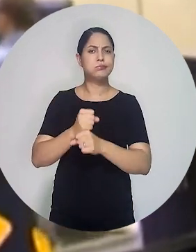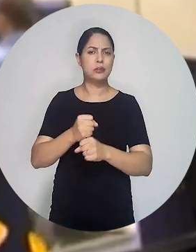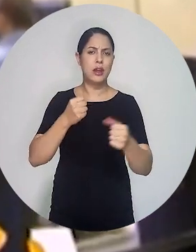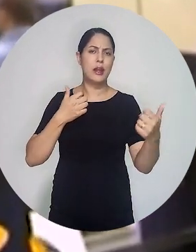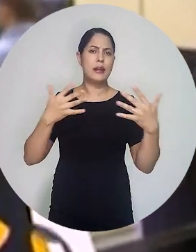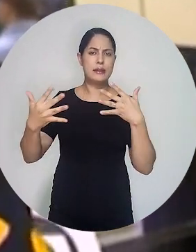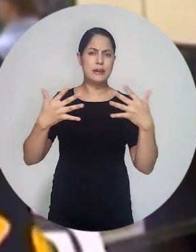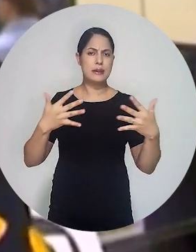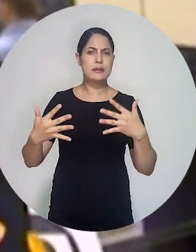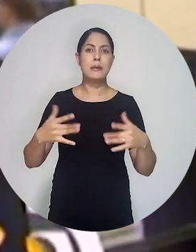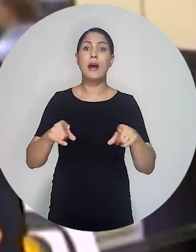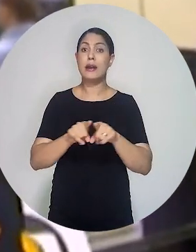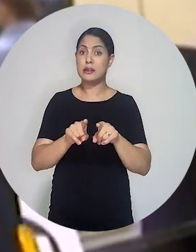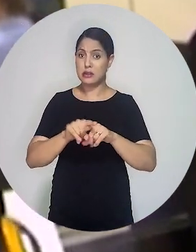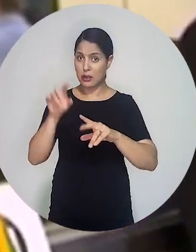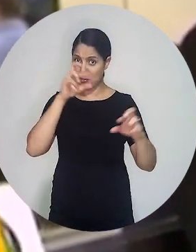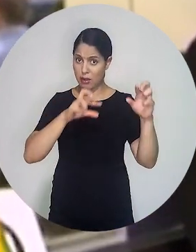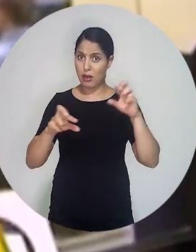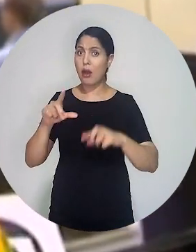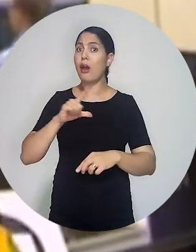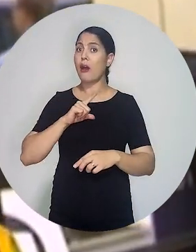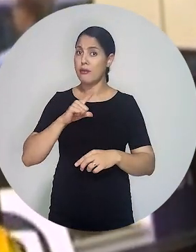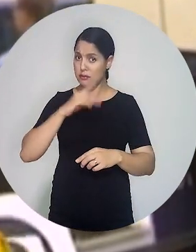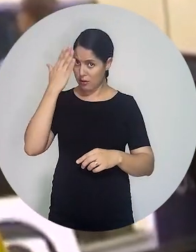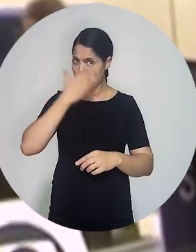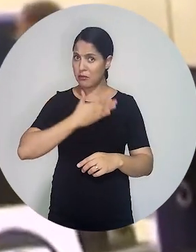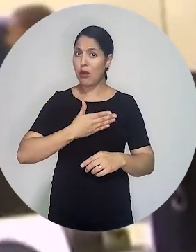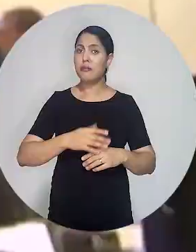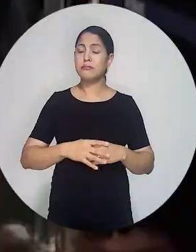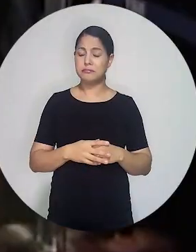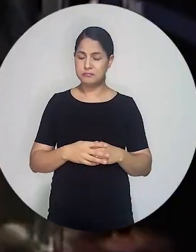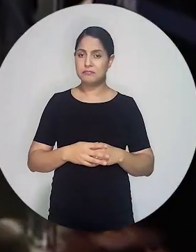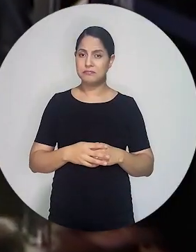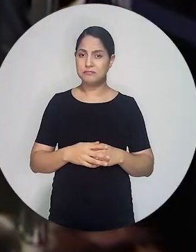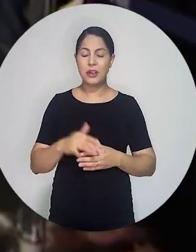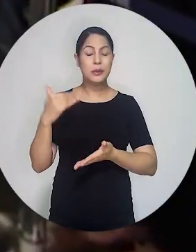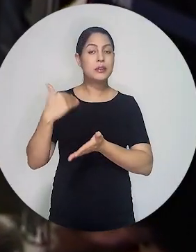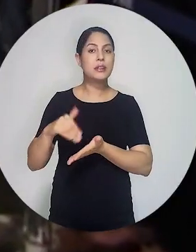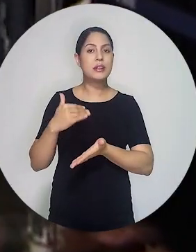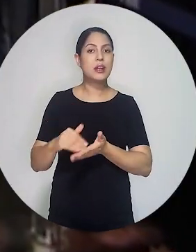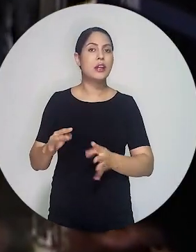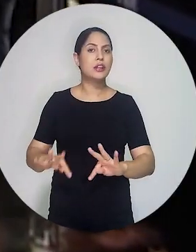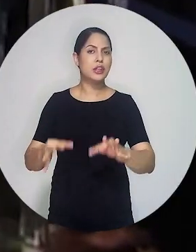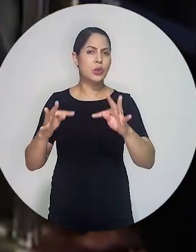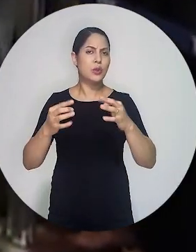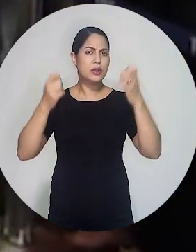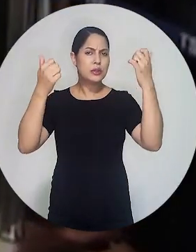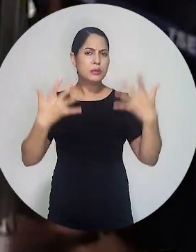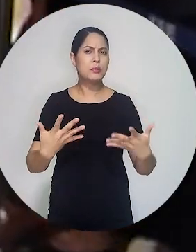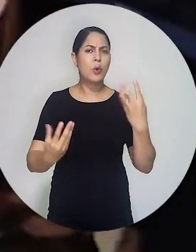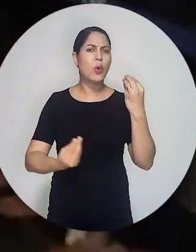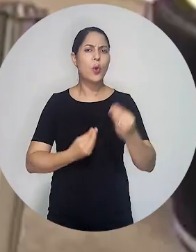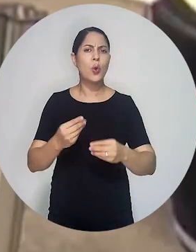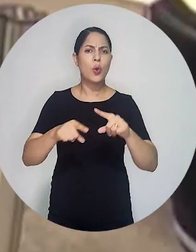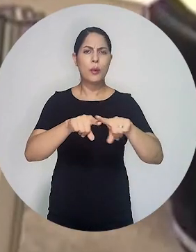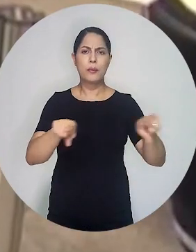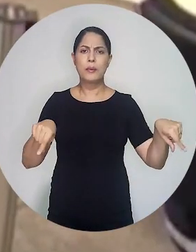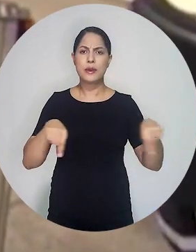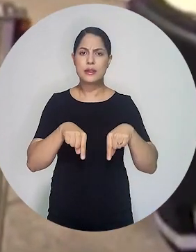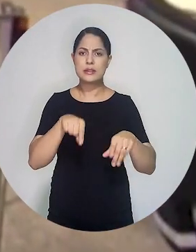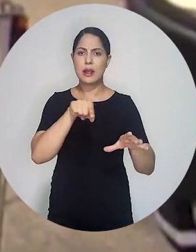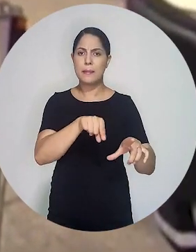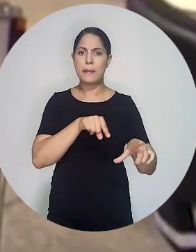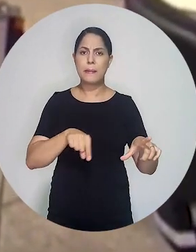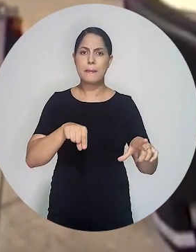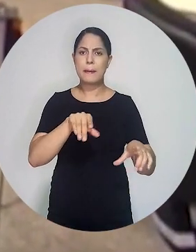A apuração é transparente, a apuração é auditável. O secretário de Tecnologia da Informação explicou